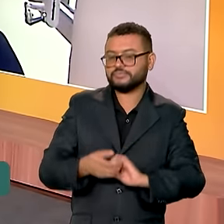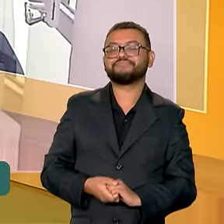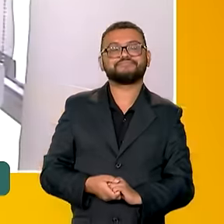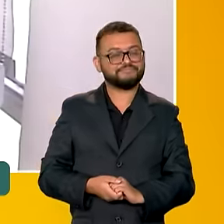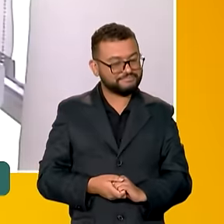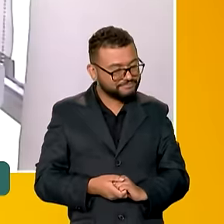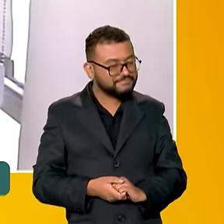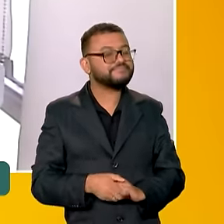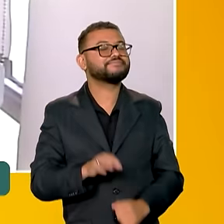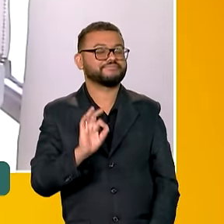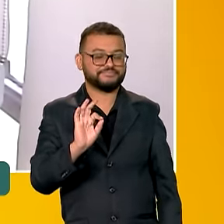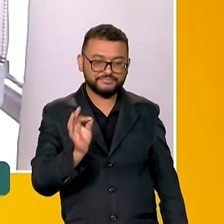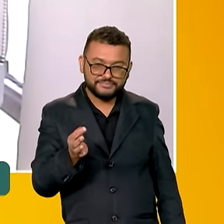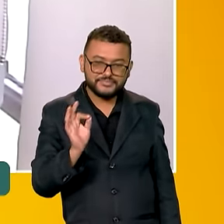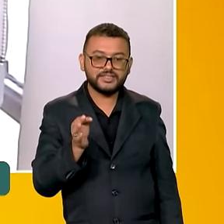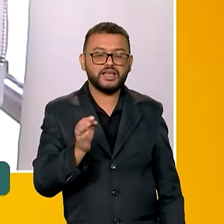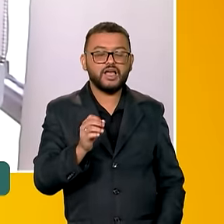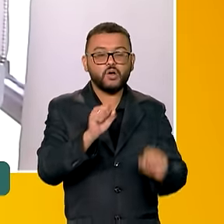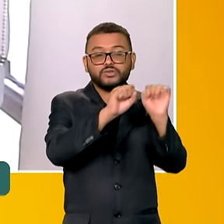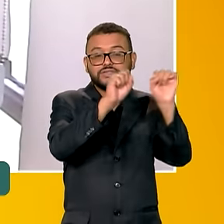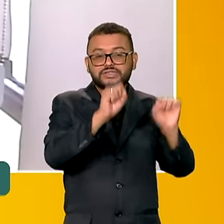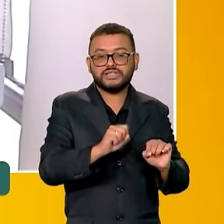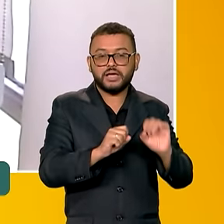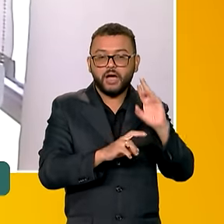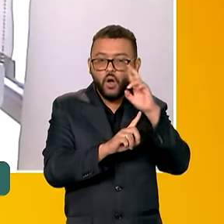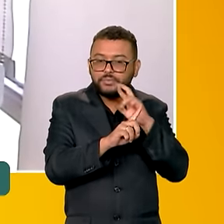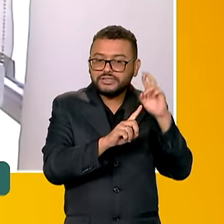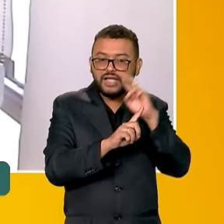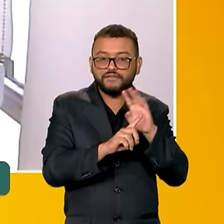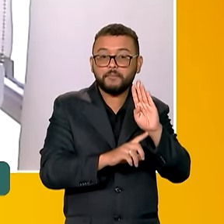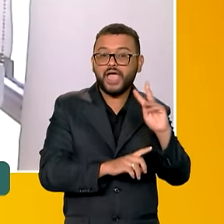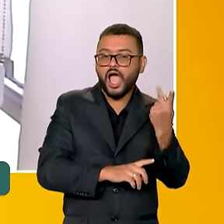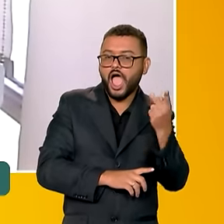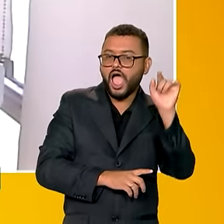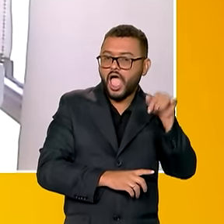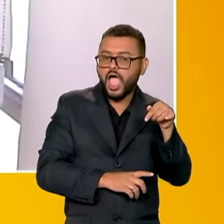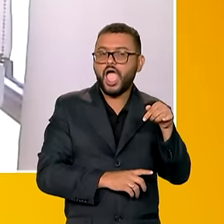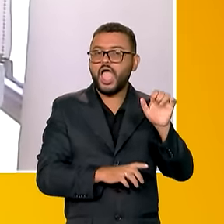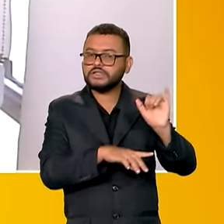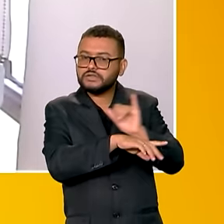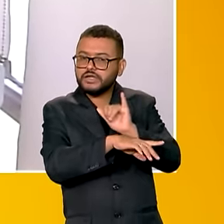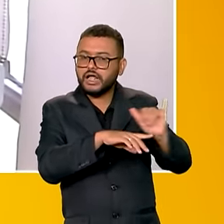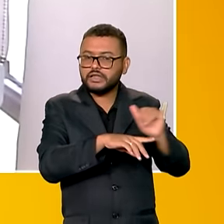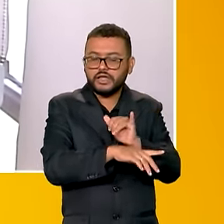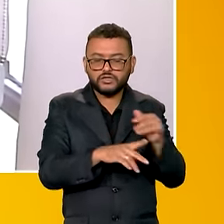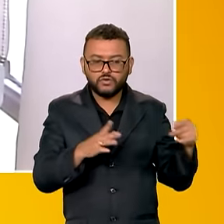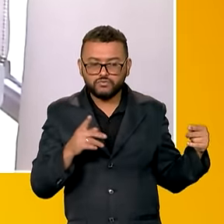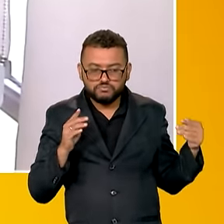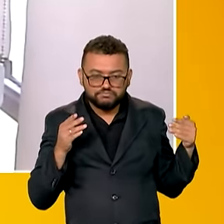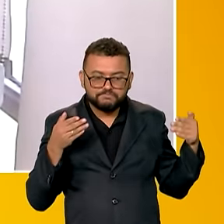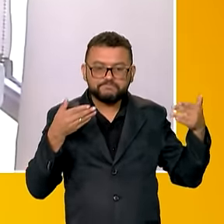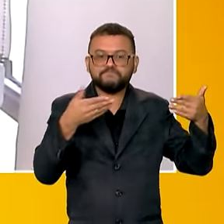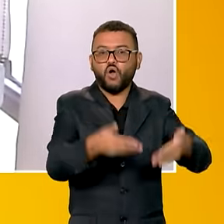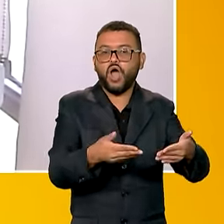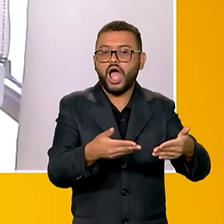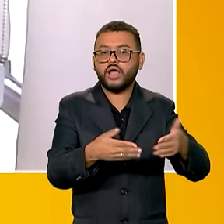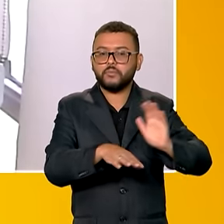Exatamente, Vanessa. O Observa DH é uma das principais estratégias que materializa esse